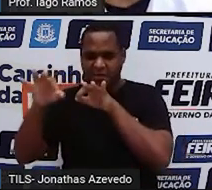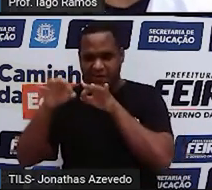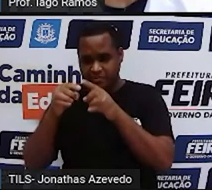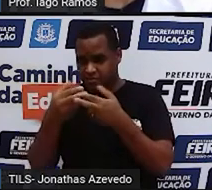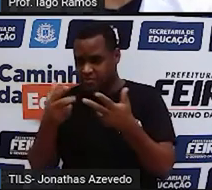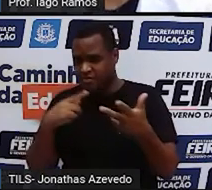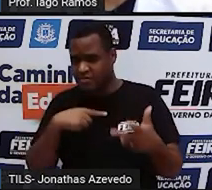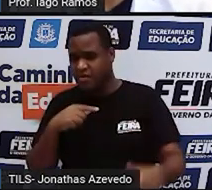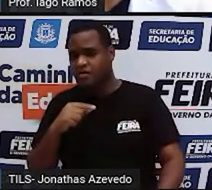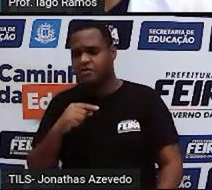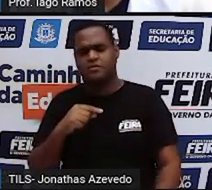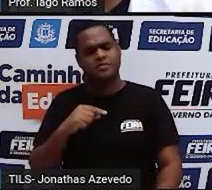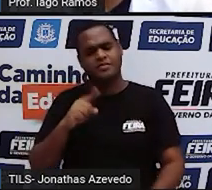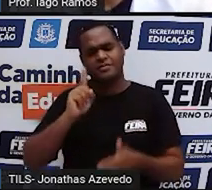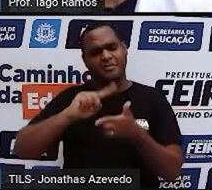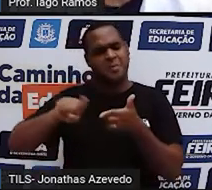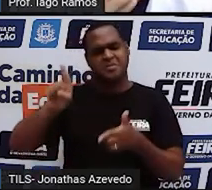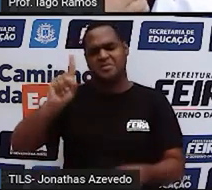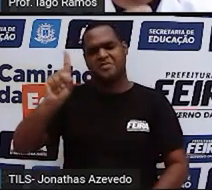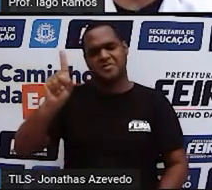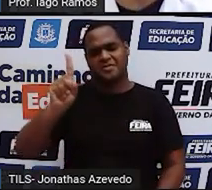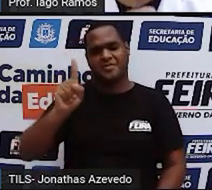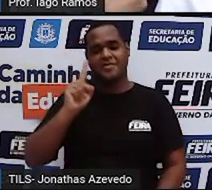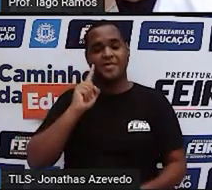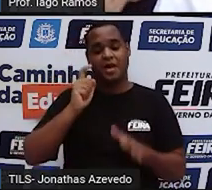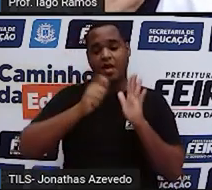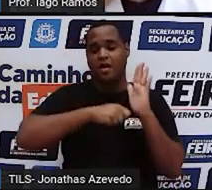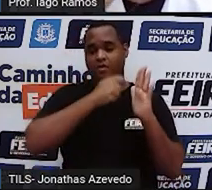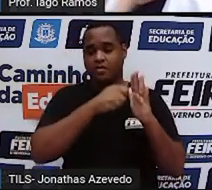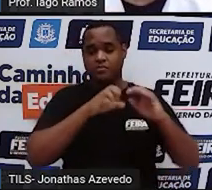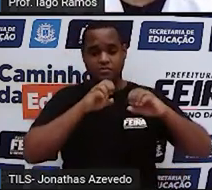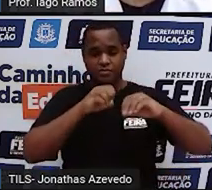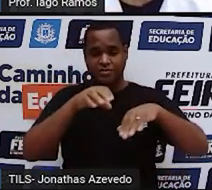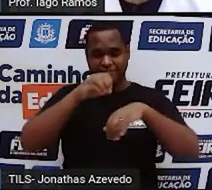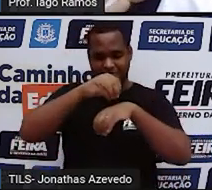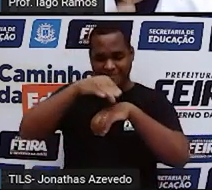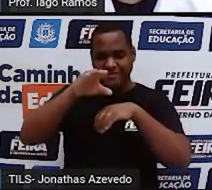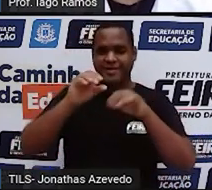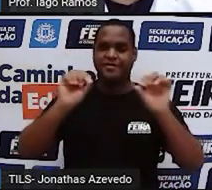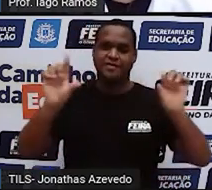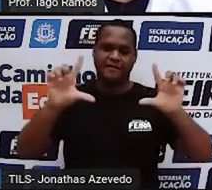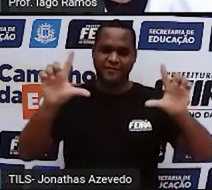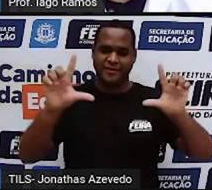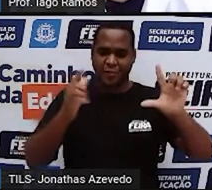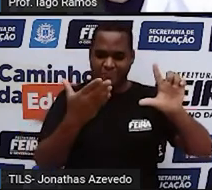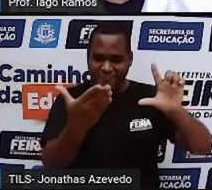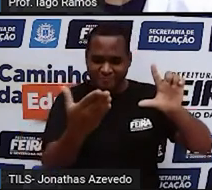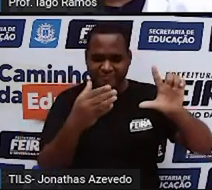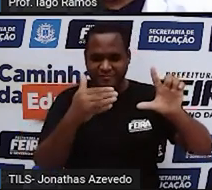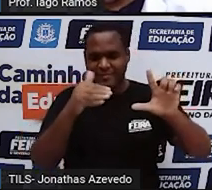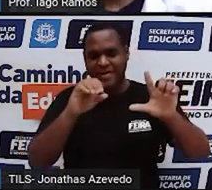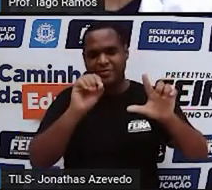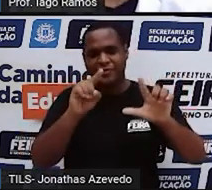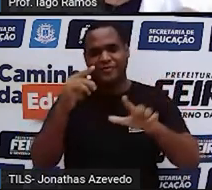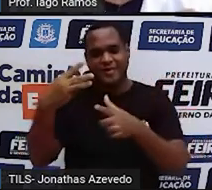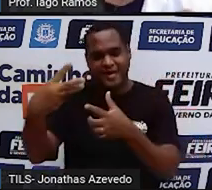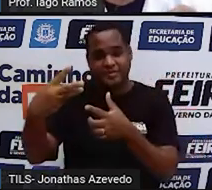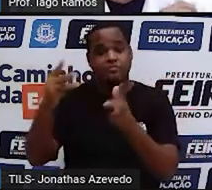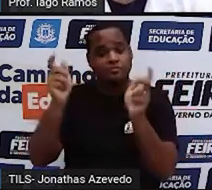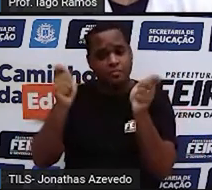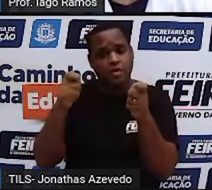Não tem problema, né? Essa aula transmitida na TV, ela também fica disponível